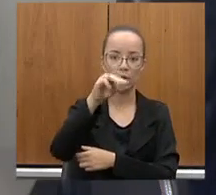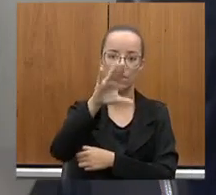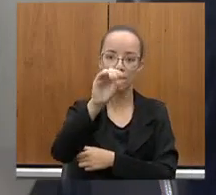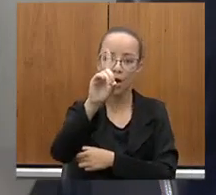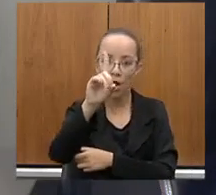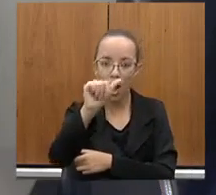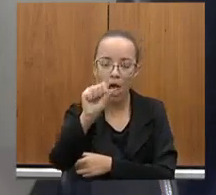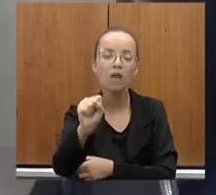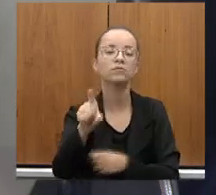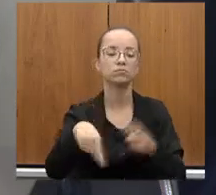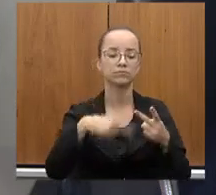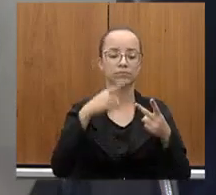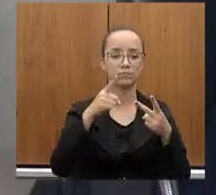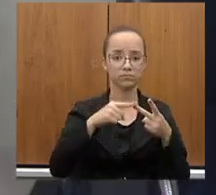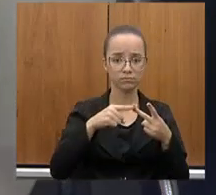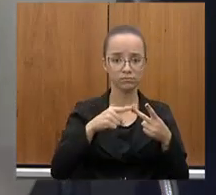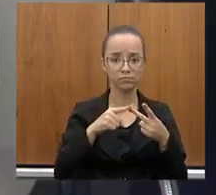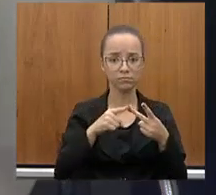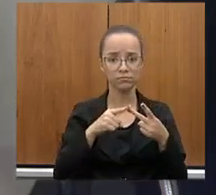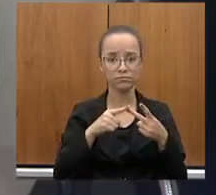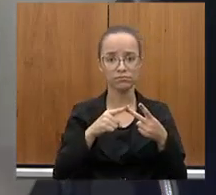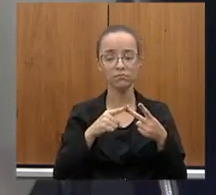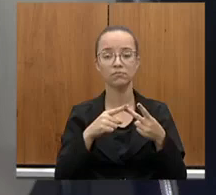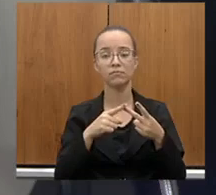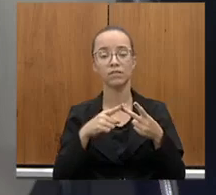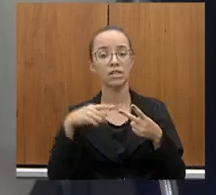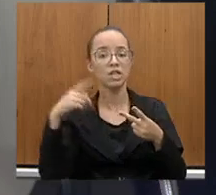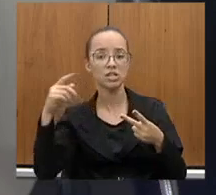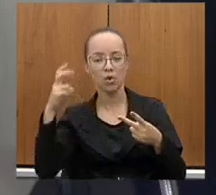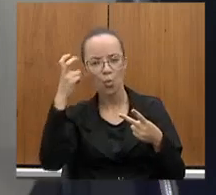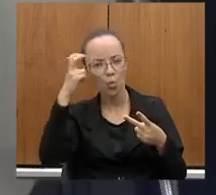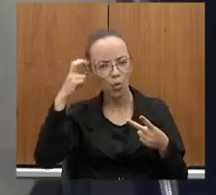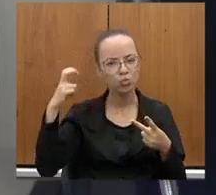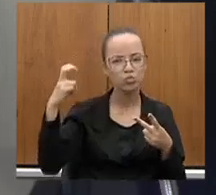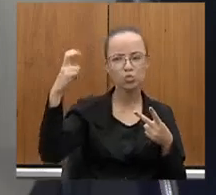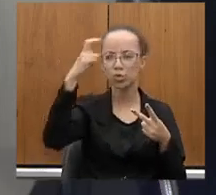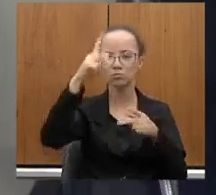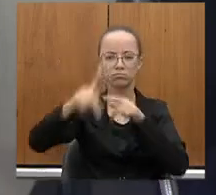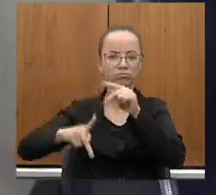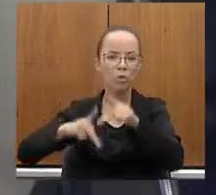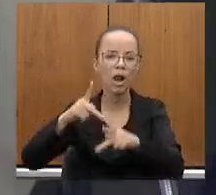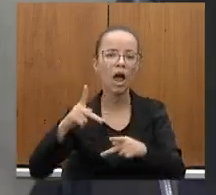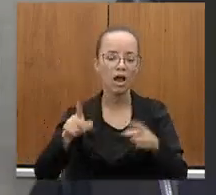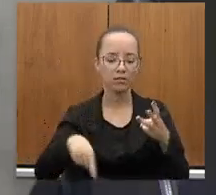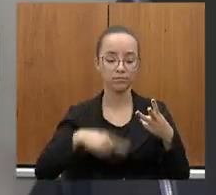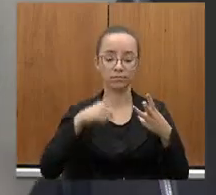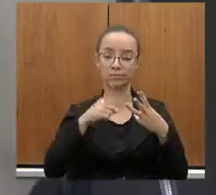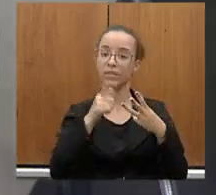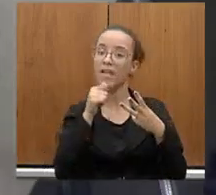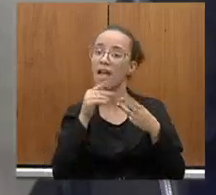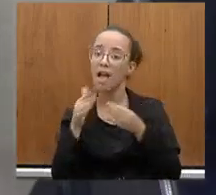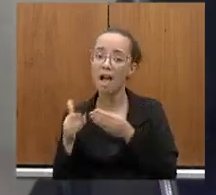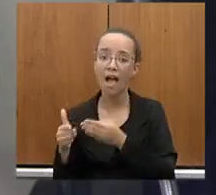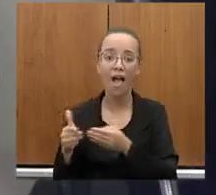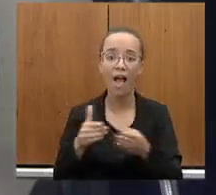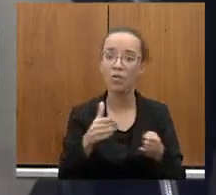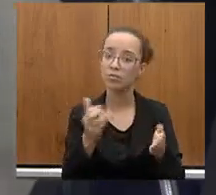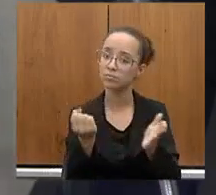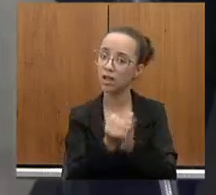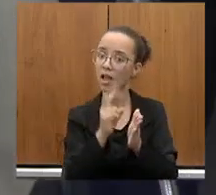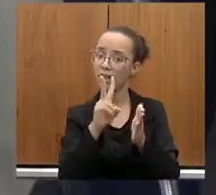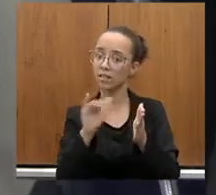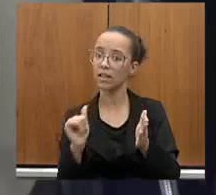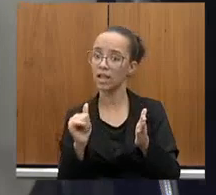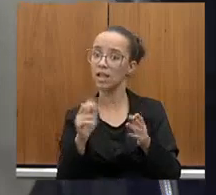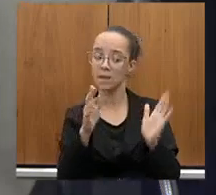que têm uma grande história e cultura popular, atingir mananciais, como é a proposta do